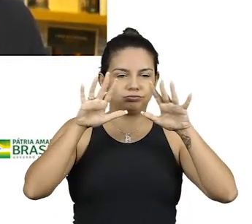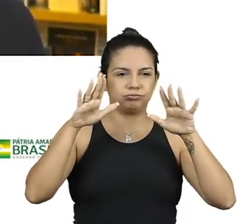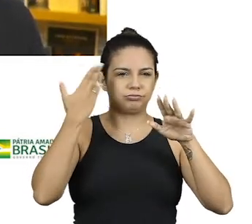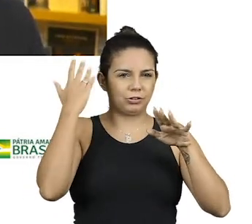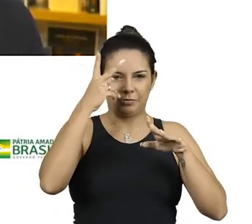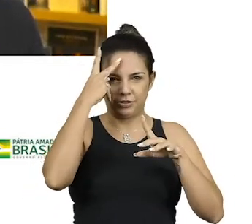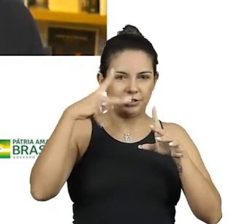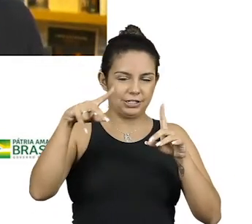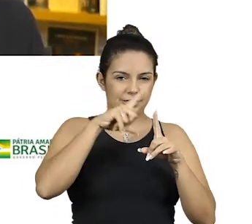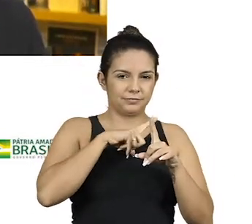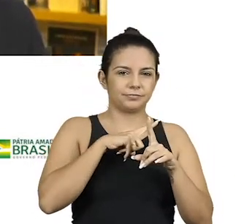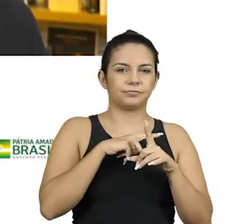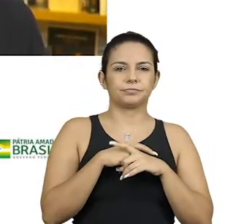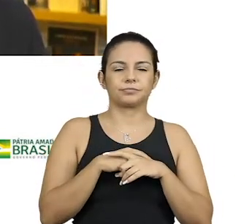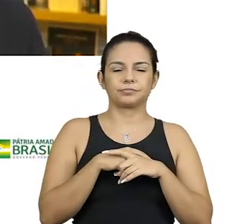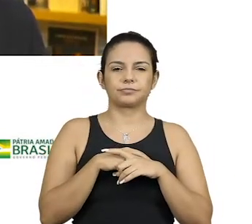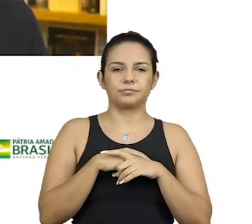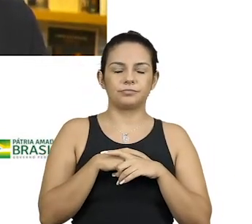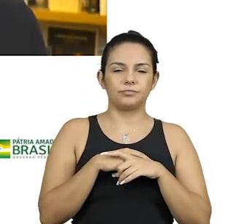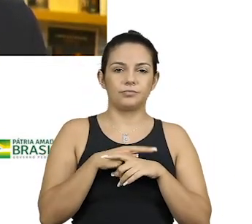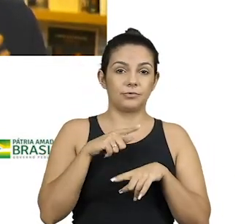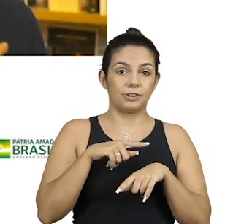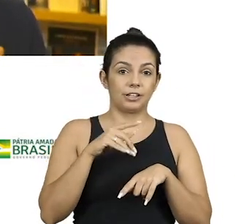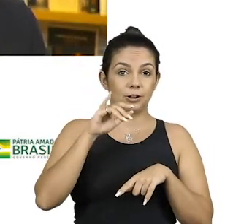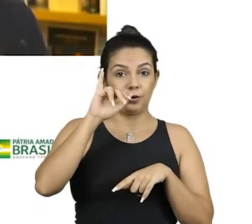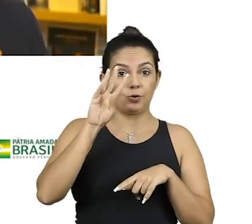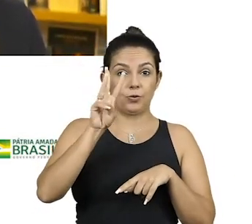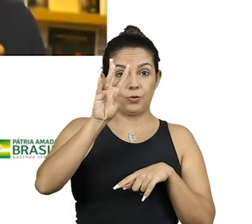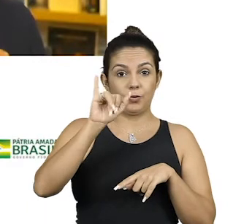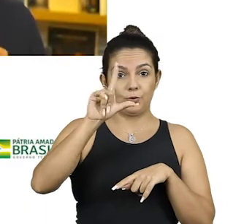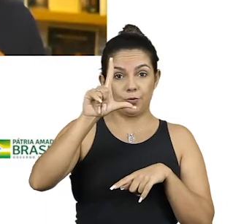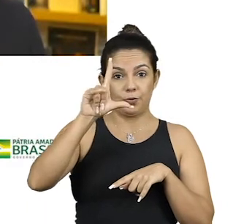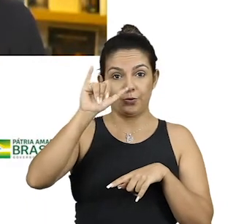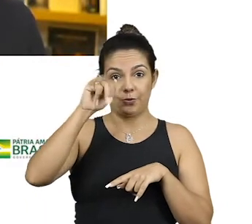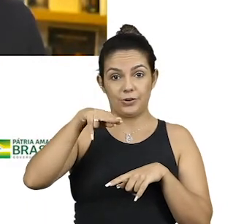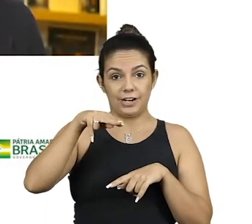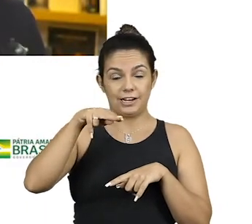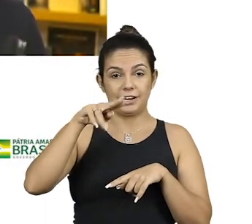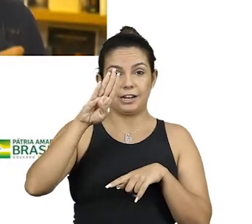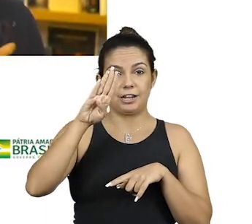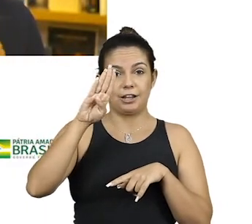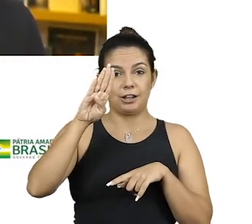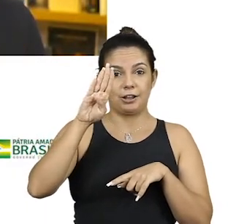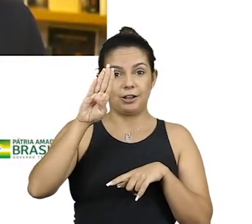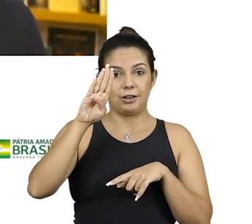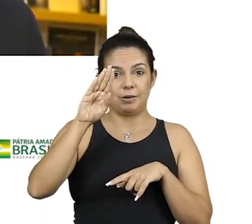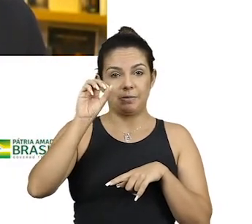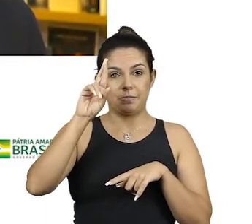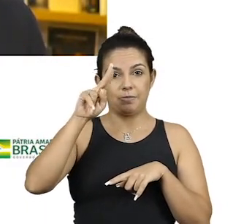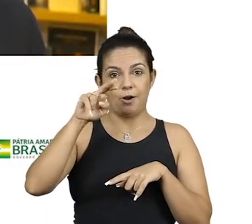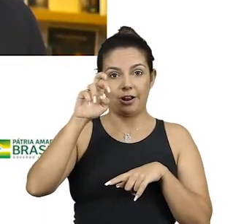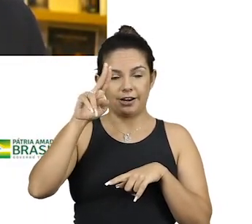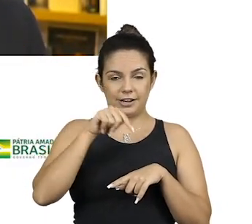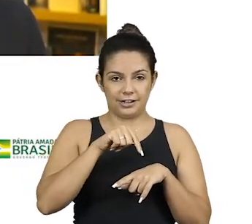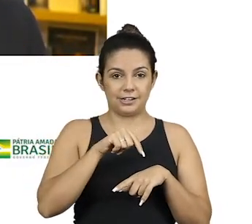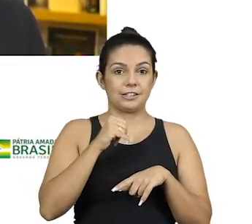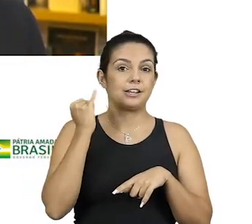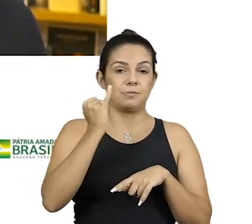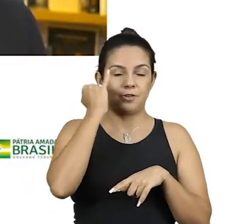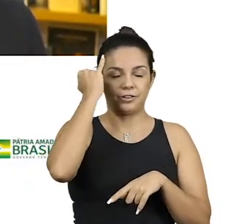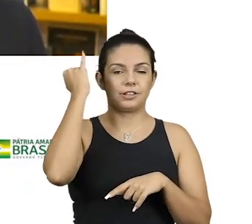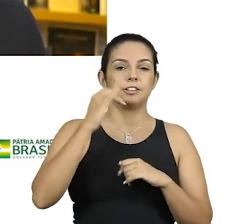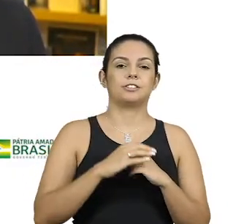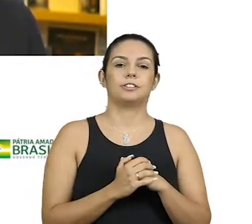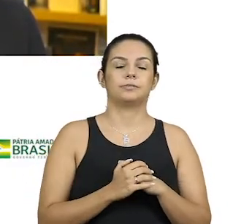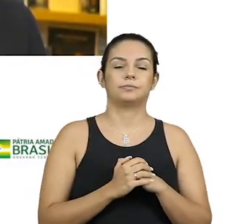Algumas que tiveram uma grande repercussão. A do William Bonner foi uma grande repercussão. e é importante